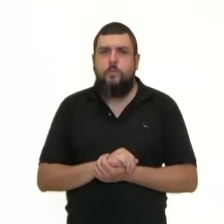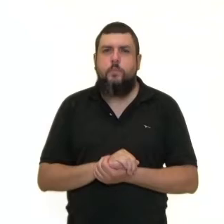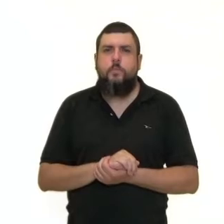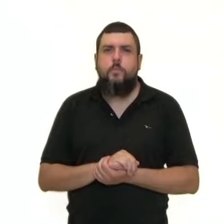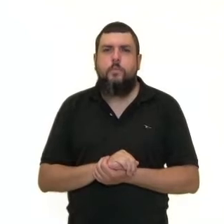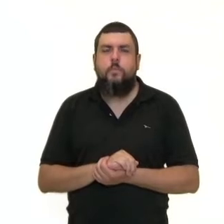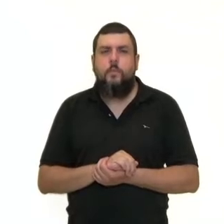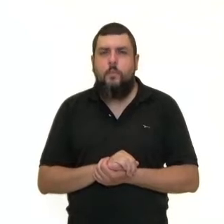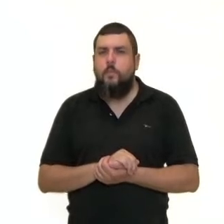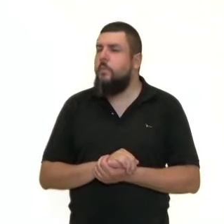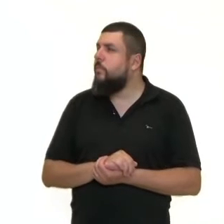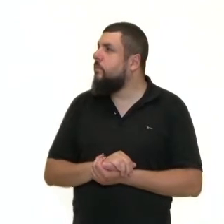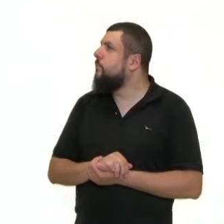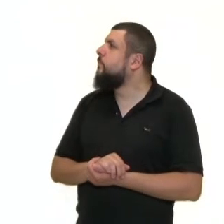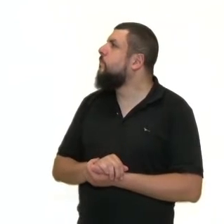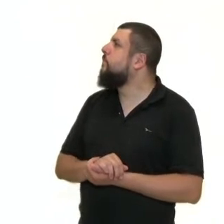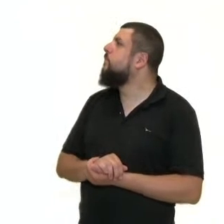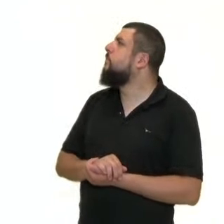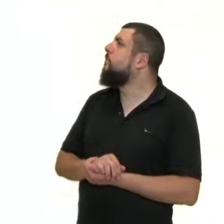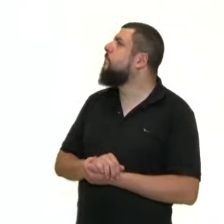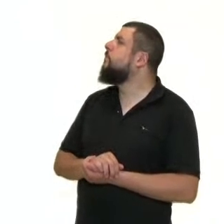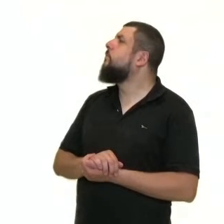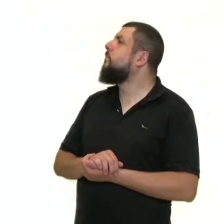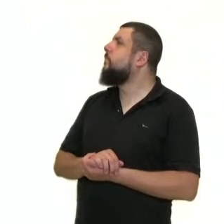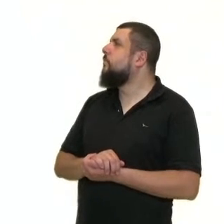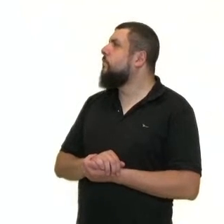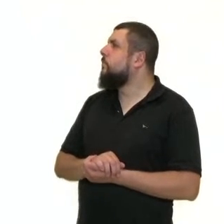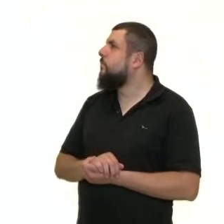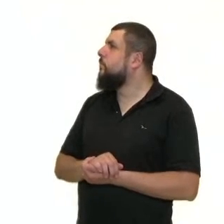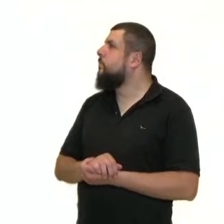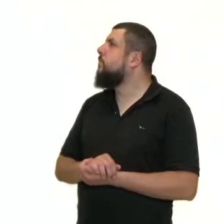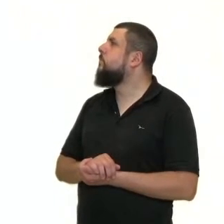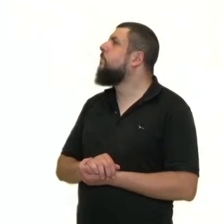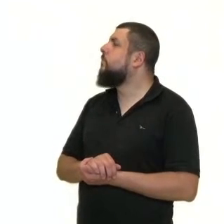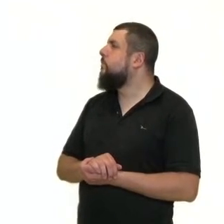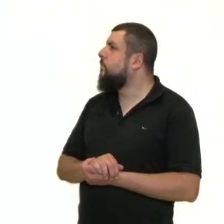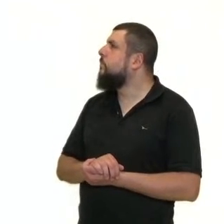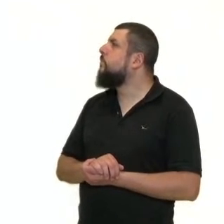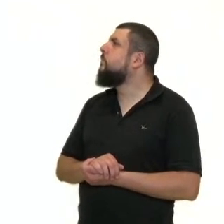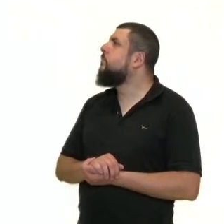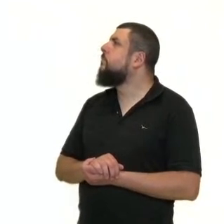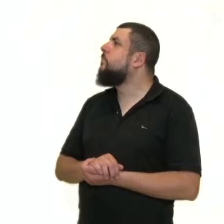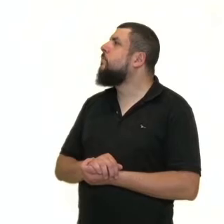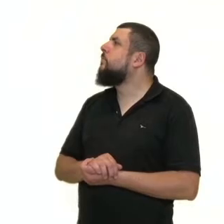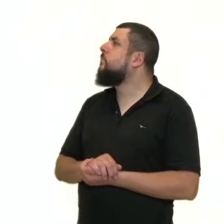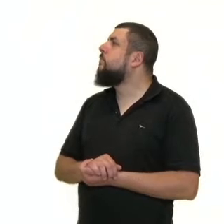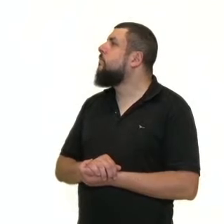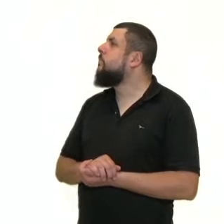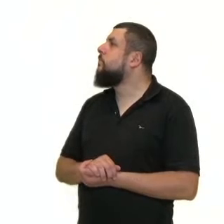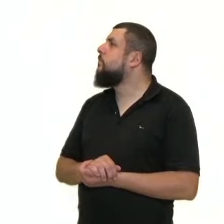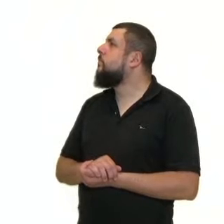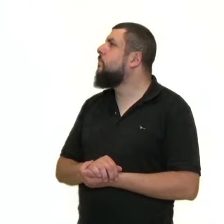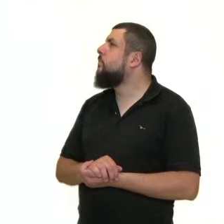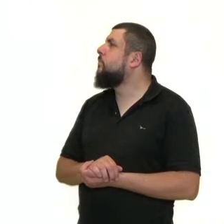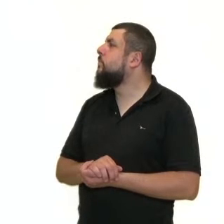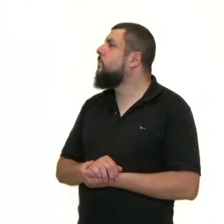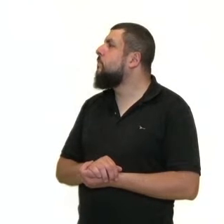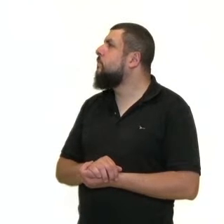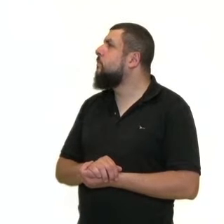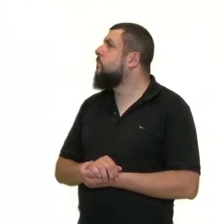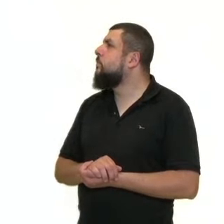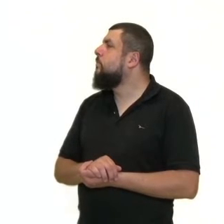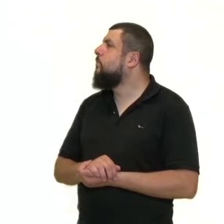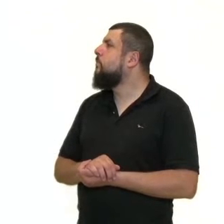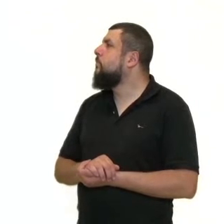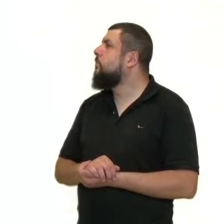coordenativa. A palavra ou expressão que relaciona duas orações, que liga os termos que